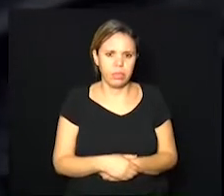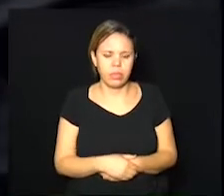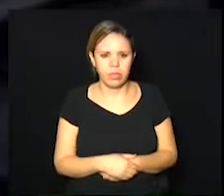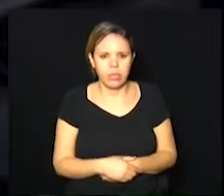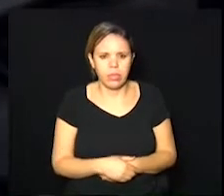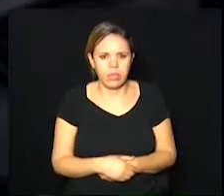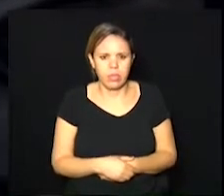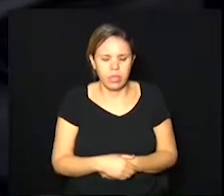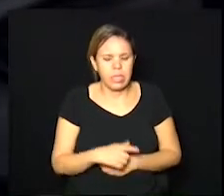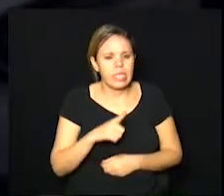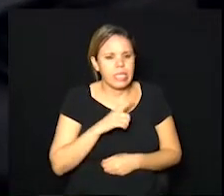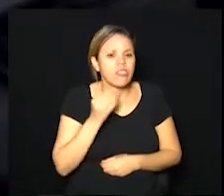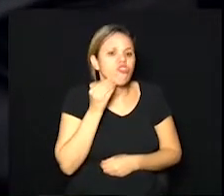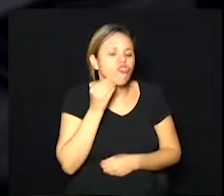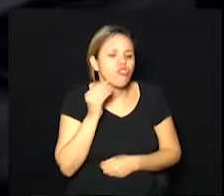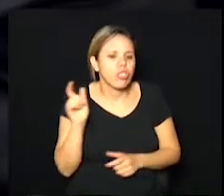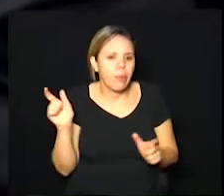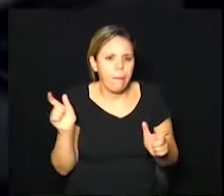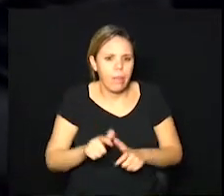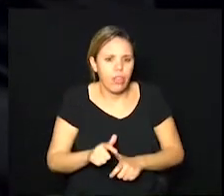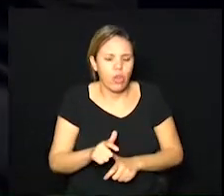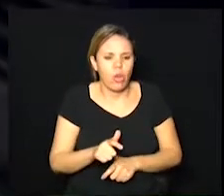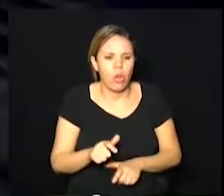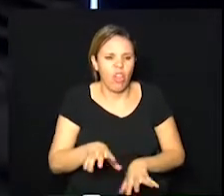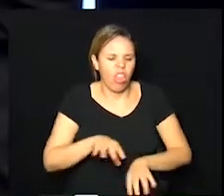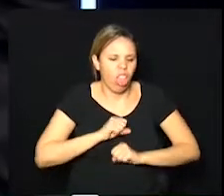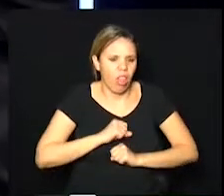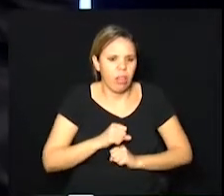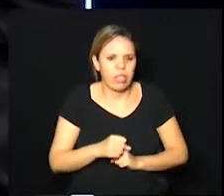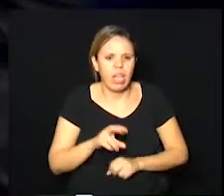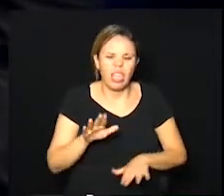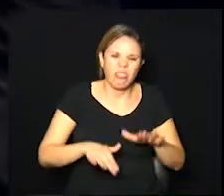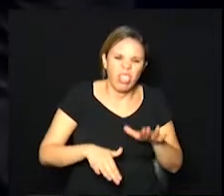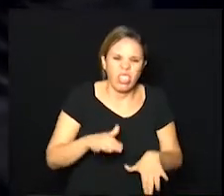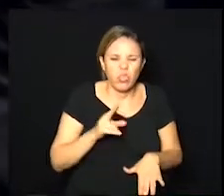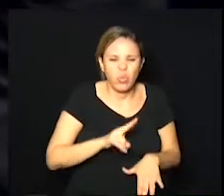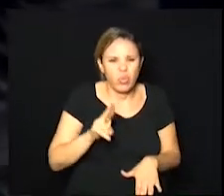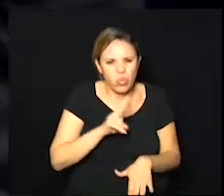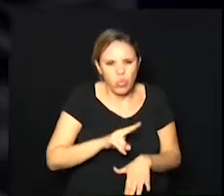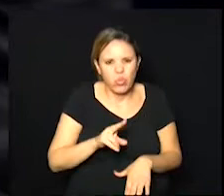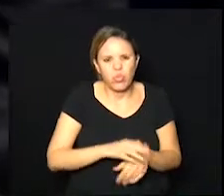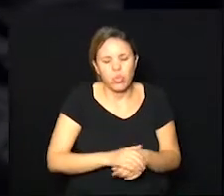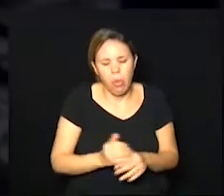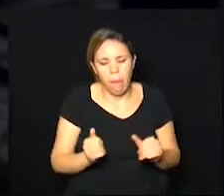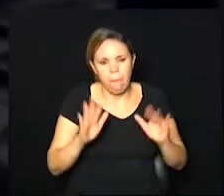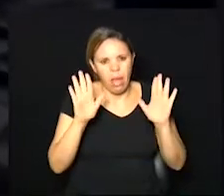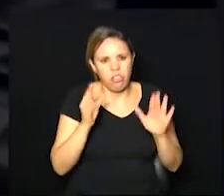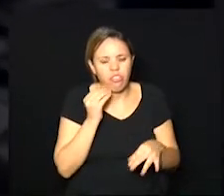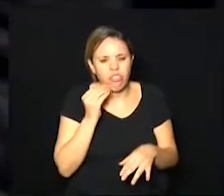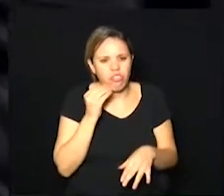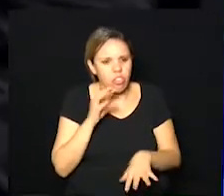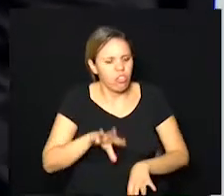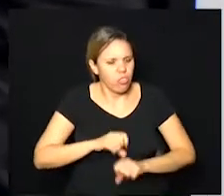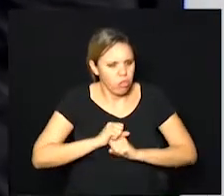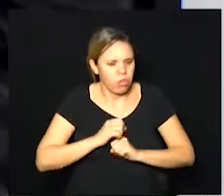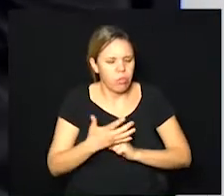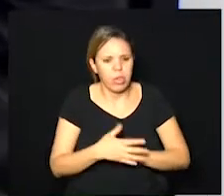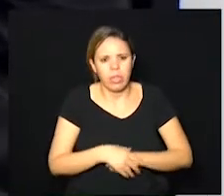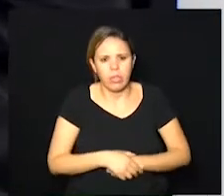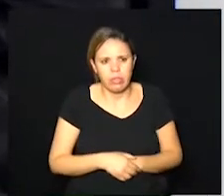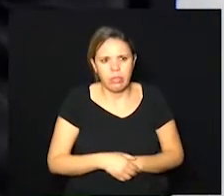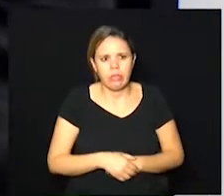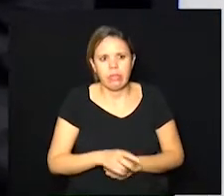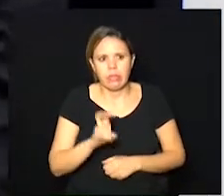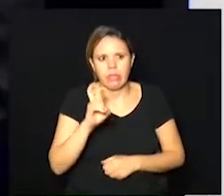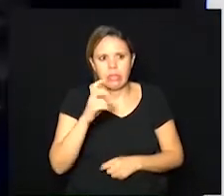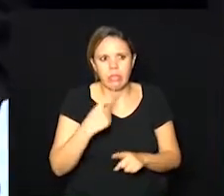tem uma chance menor de se contaminar quem usa às vezes maior não é maior é cinco